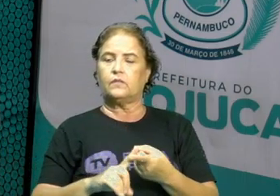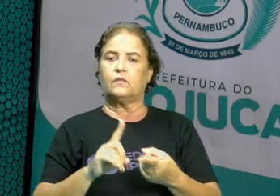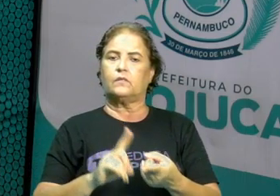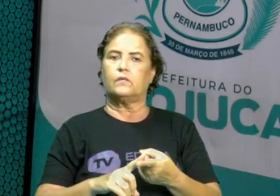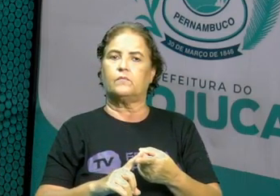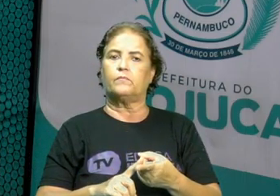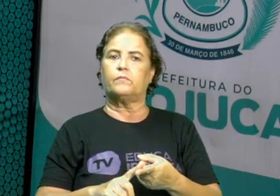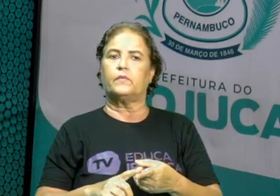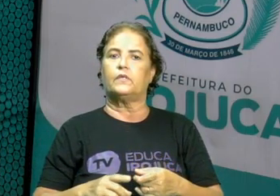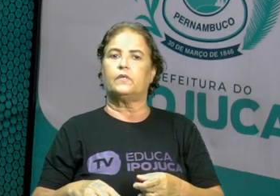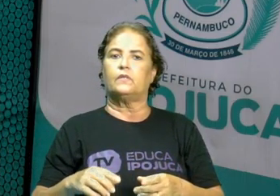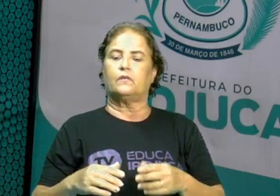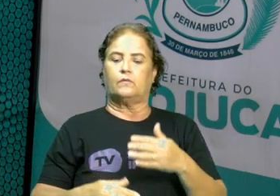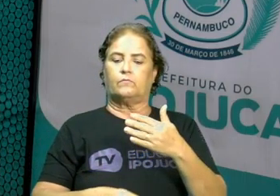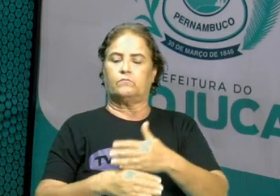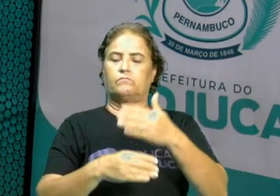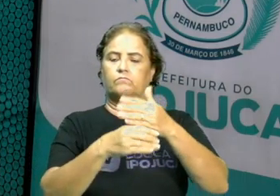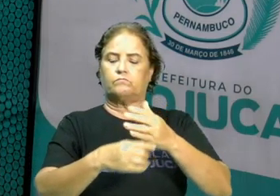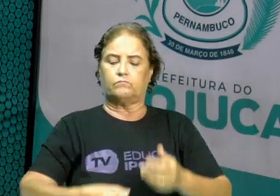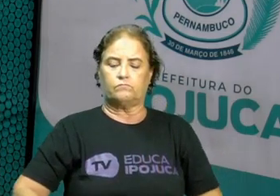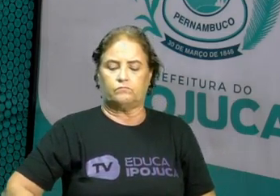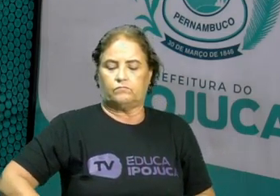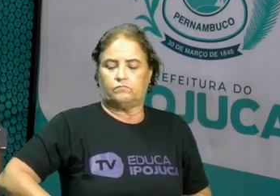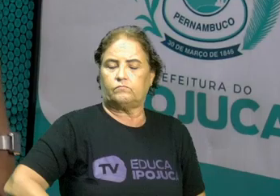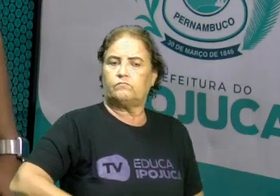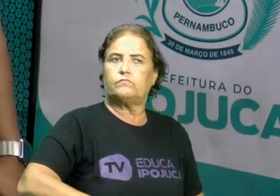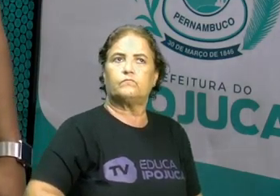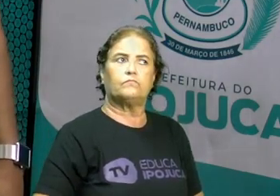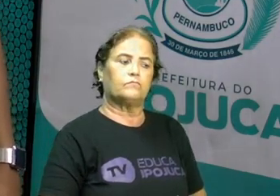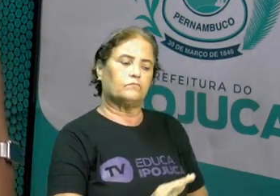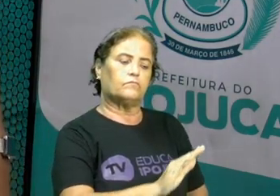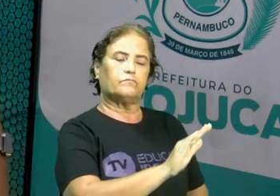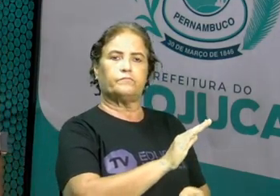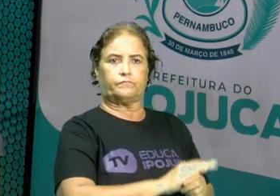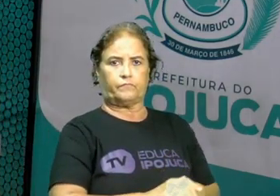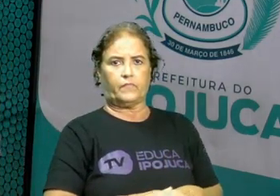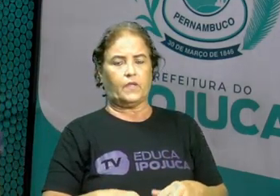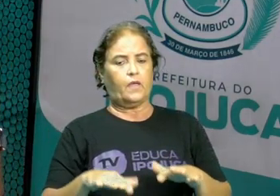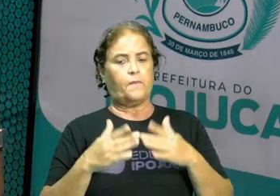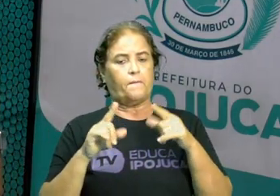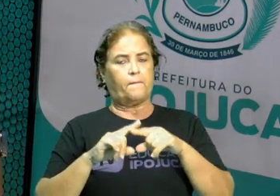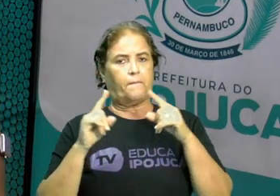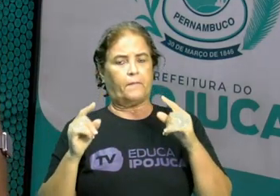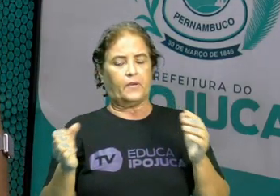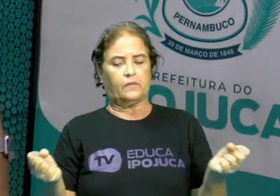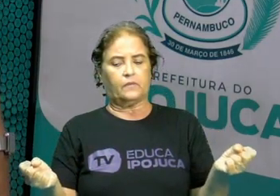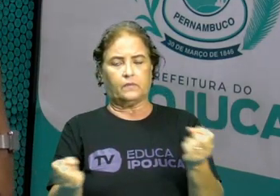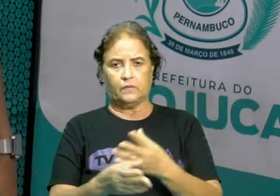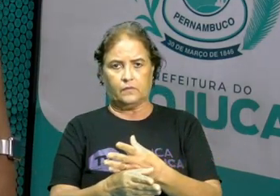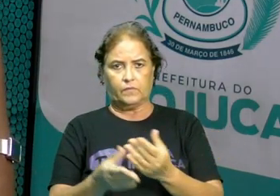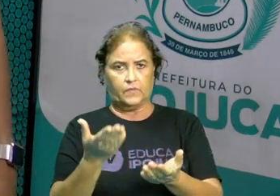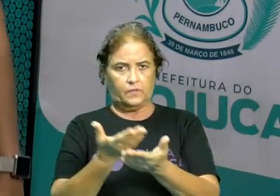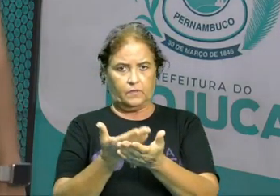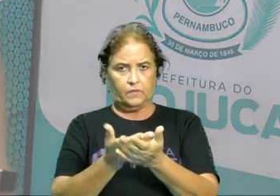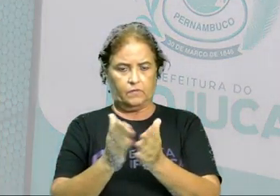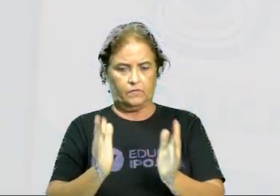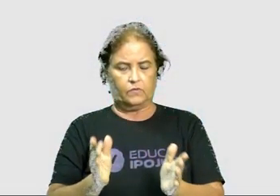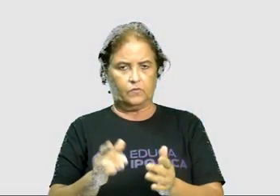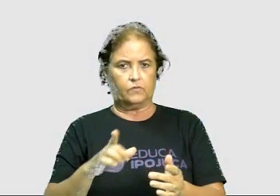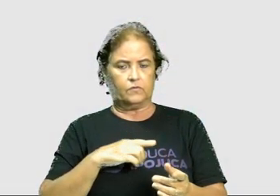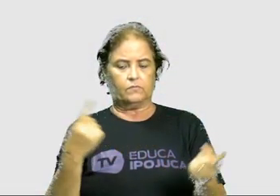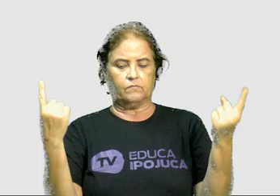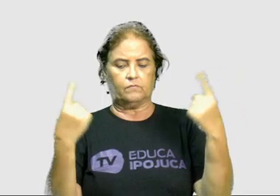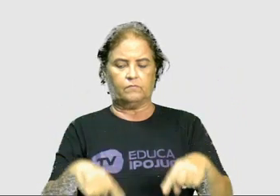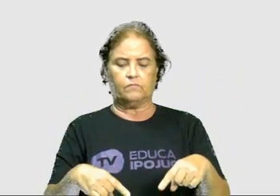levar os carrinhos. Então, só para encerrar nossa aula de hoje, a gente tem um desafio. Que desafio é esse,